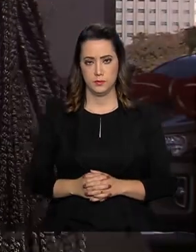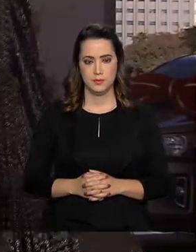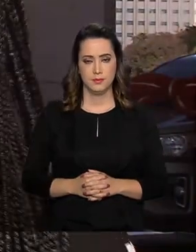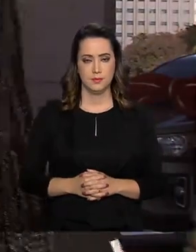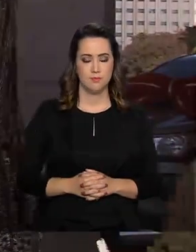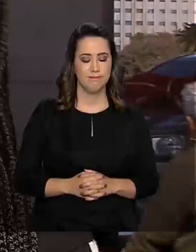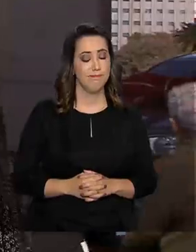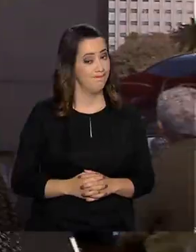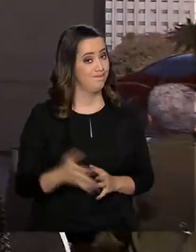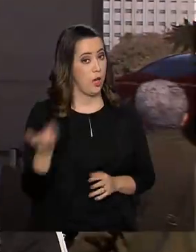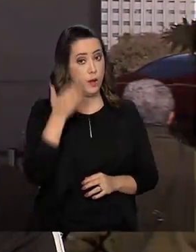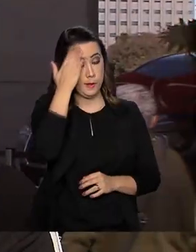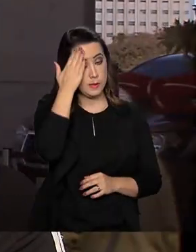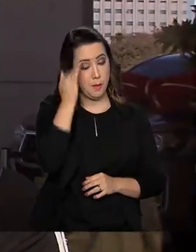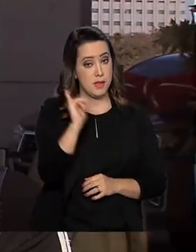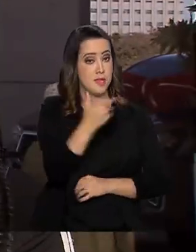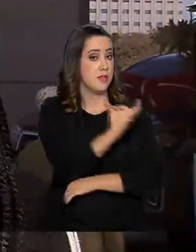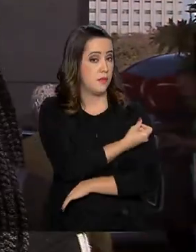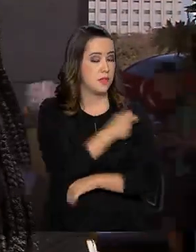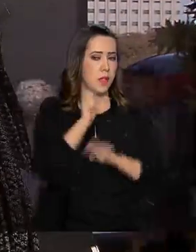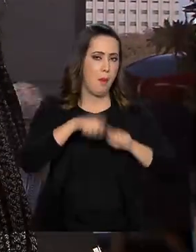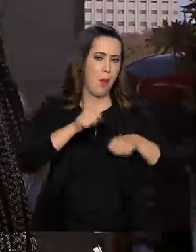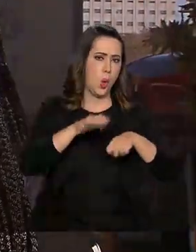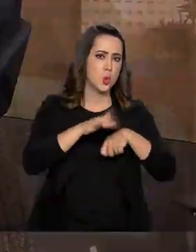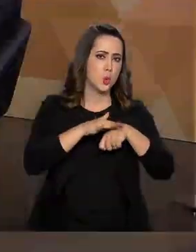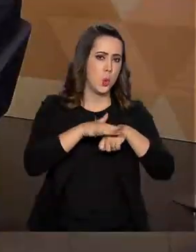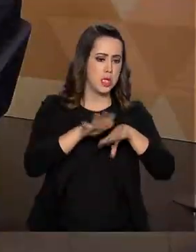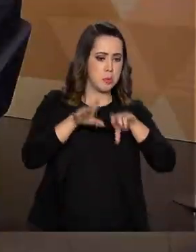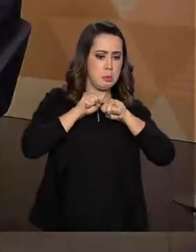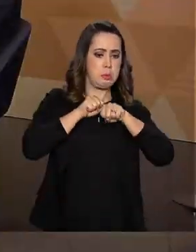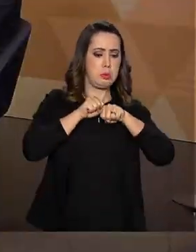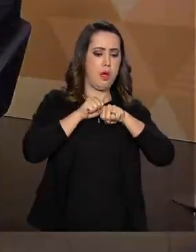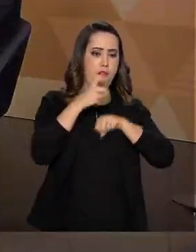Eu queria saber se as vacinas podem causar doenças.